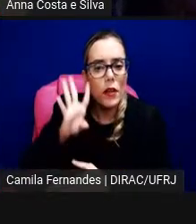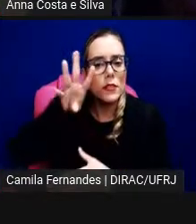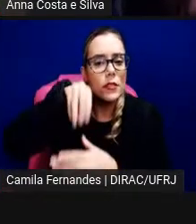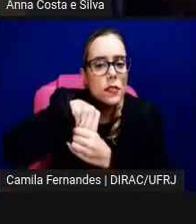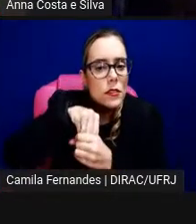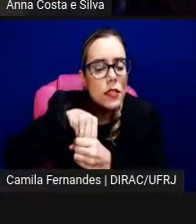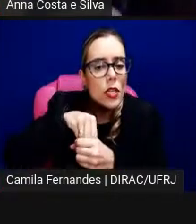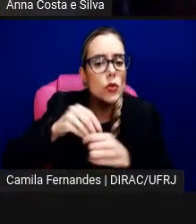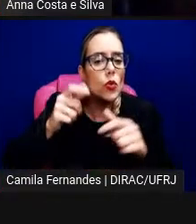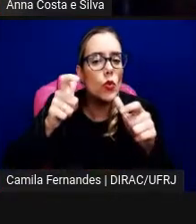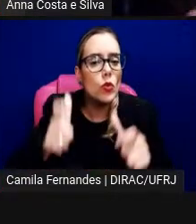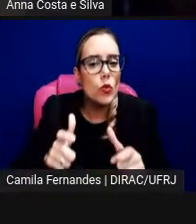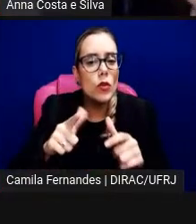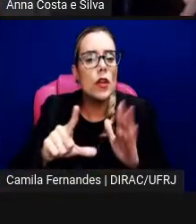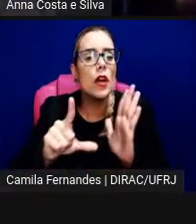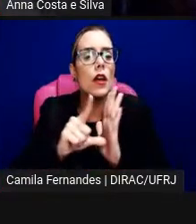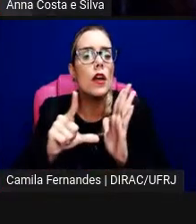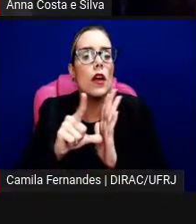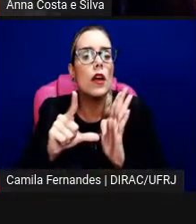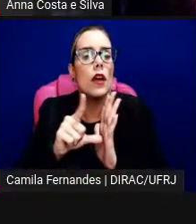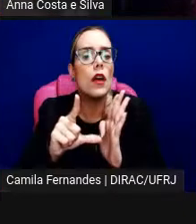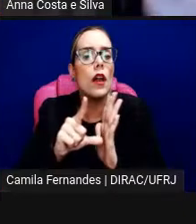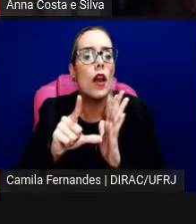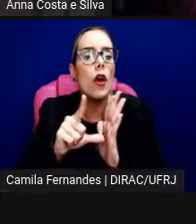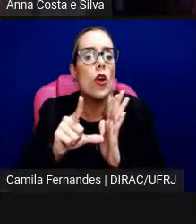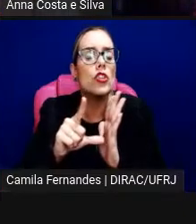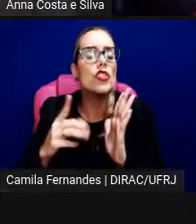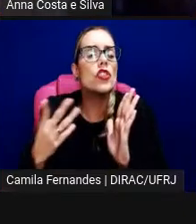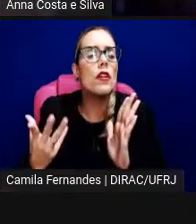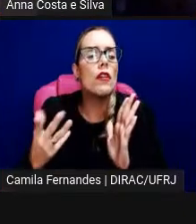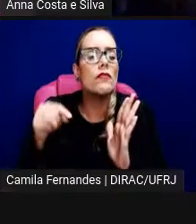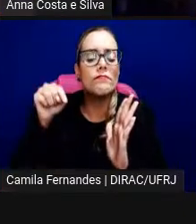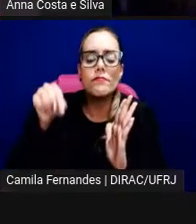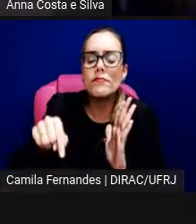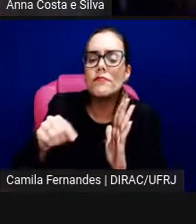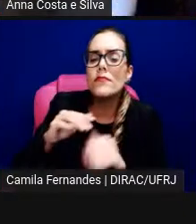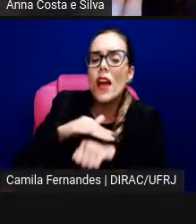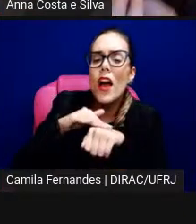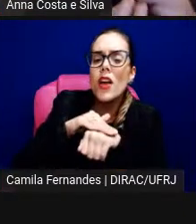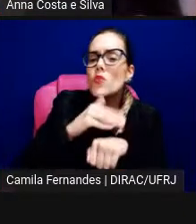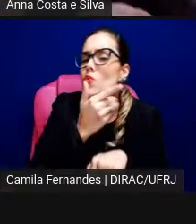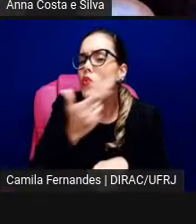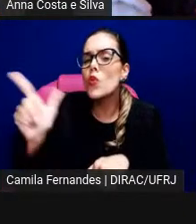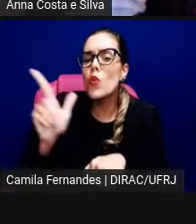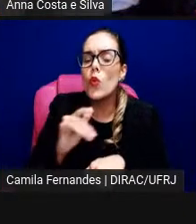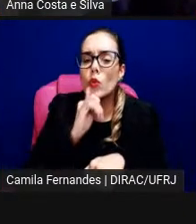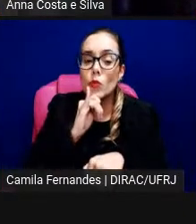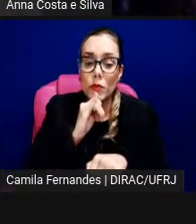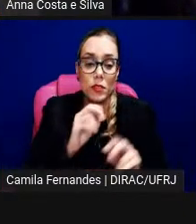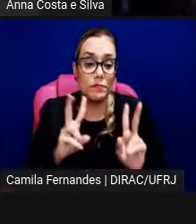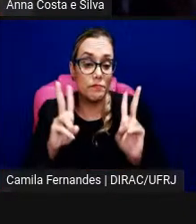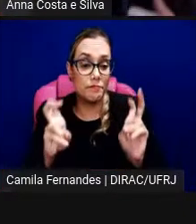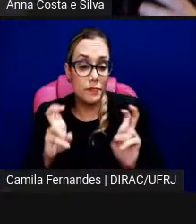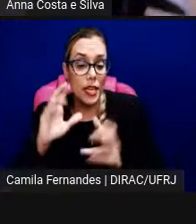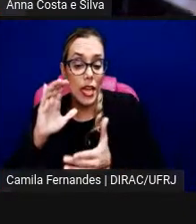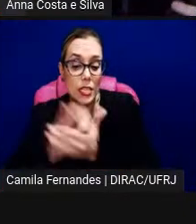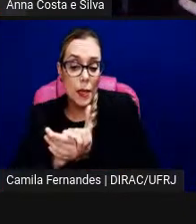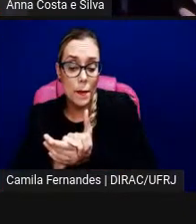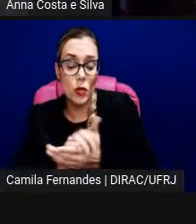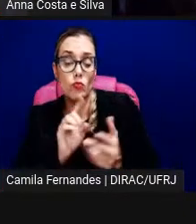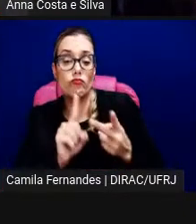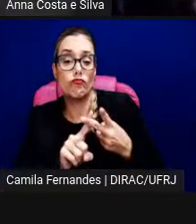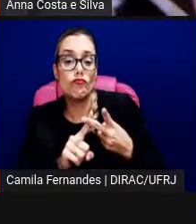sobre a construção de uma vida, uma separação, um casamento que acaba, os ciclos, as expectativas